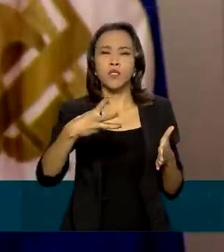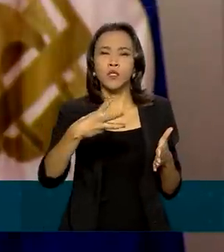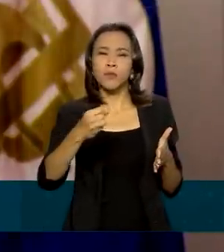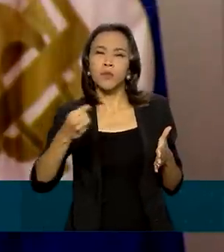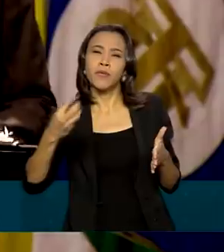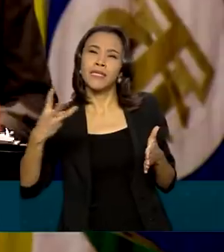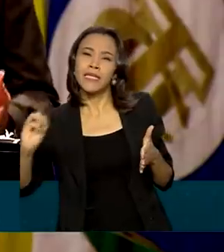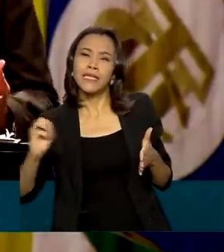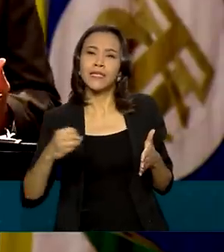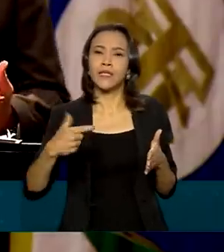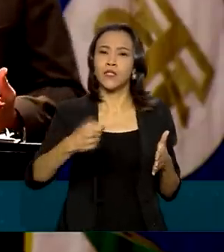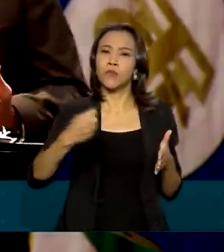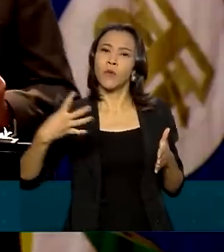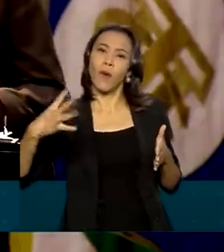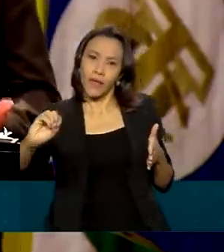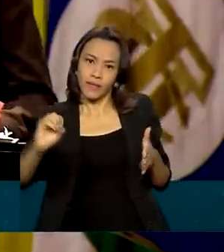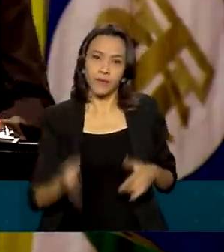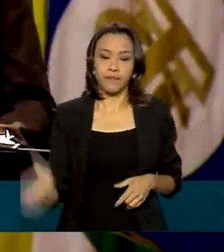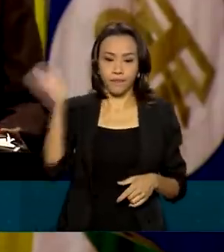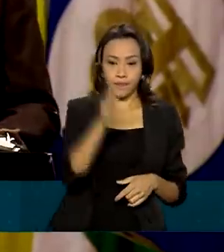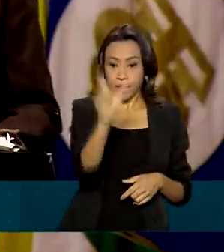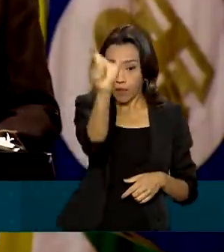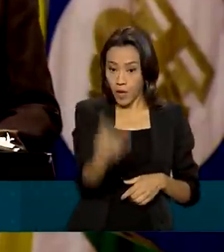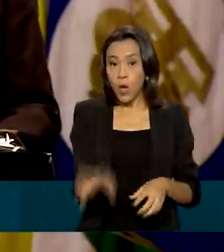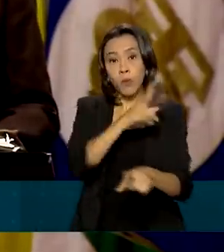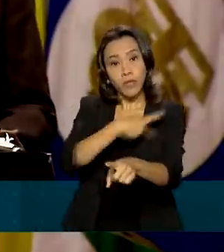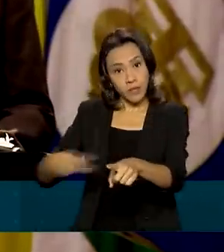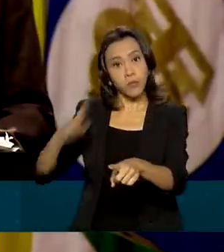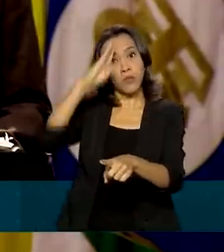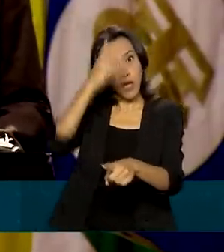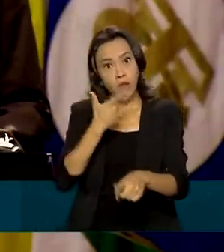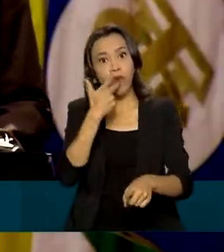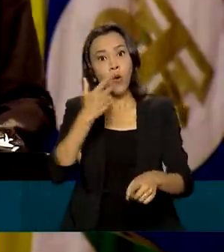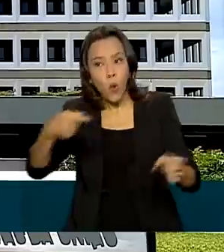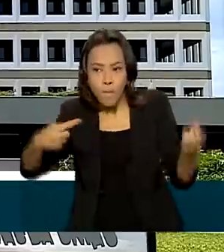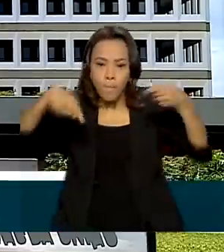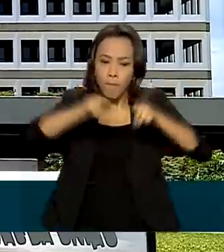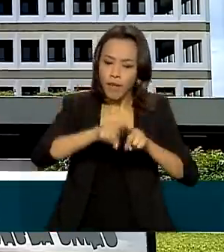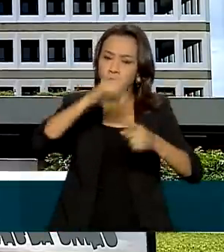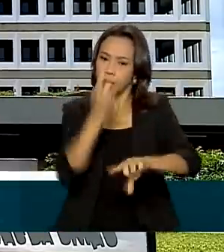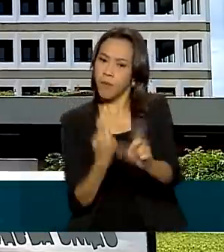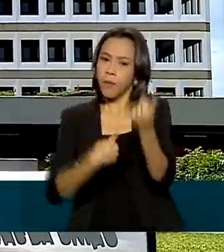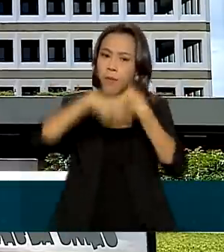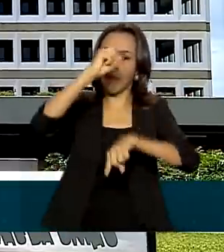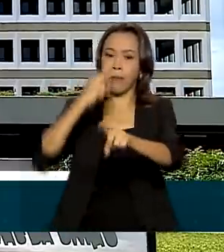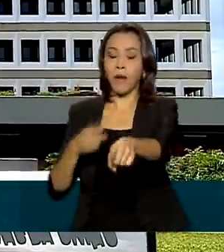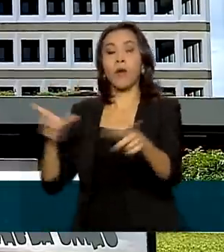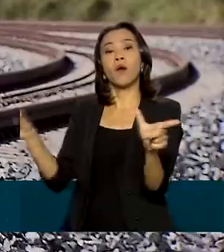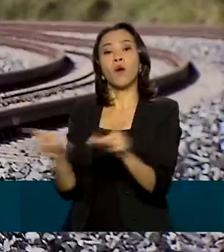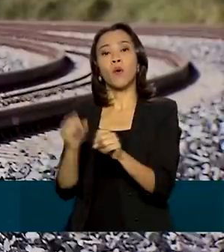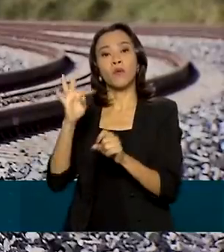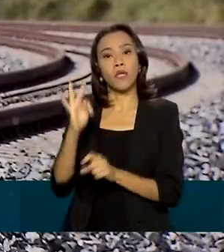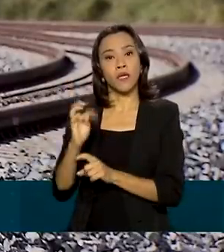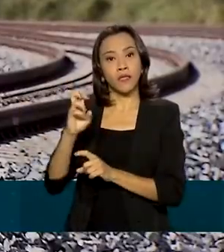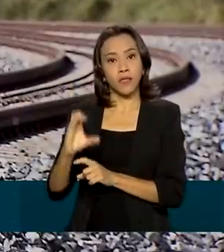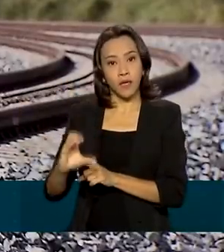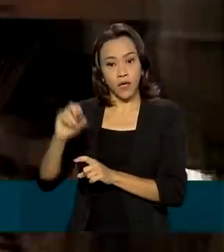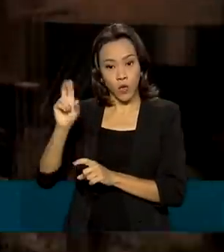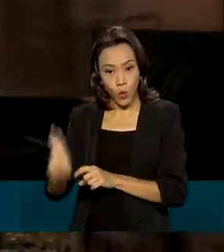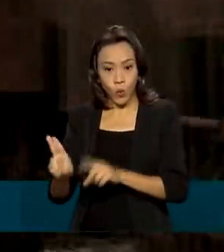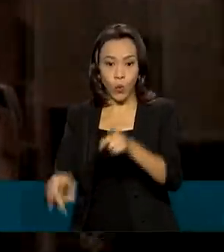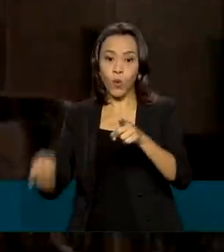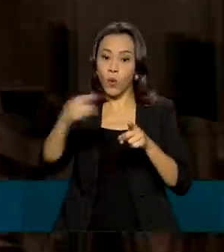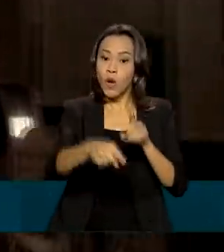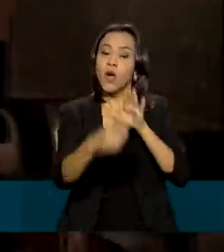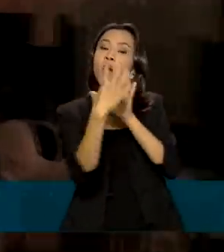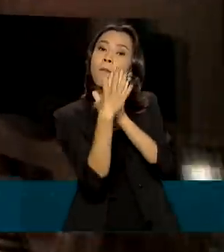2040. O presidente Bolsonaro citou parcerias bem-sucedidas com o Tribunal de Contas da União, como as concessões da